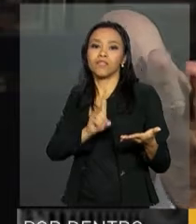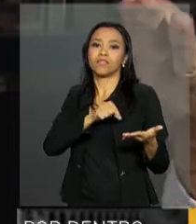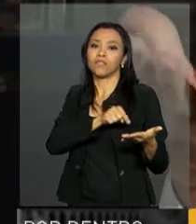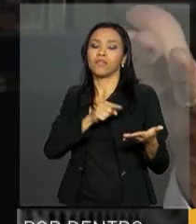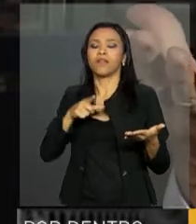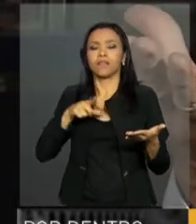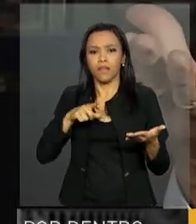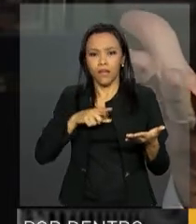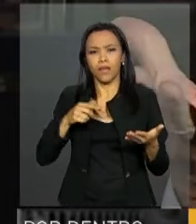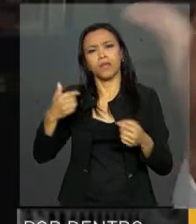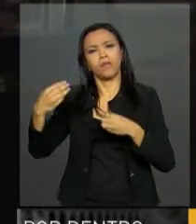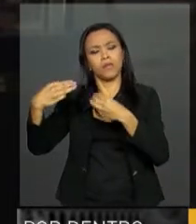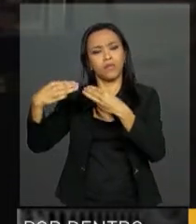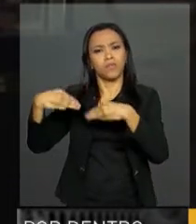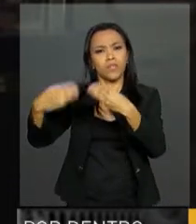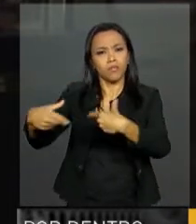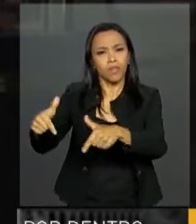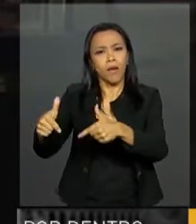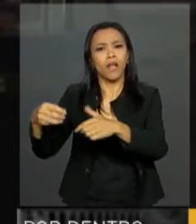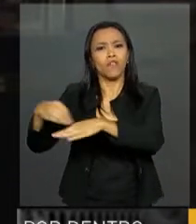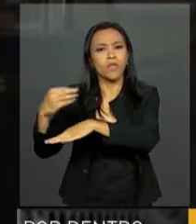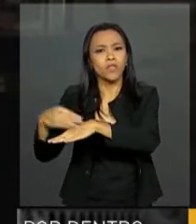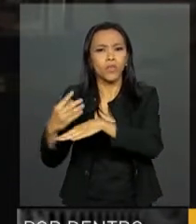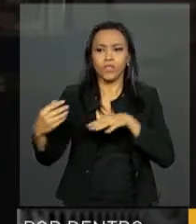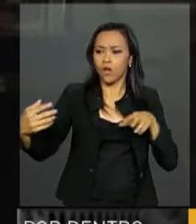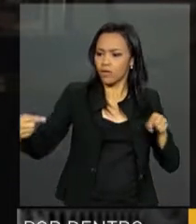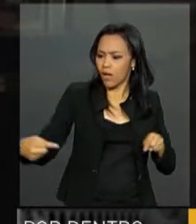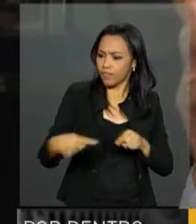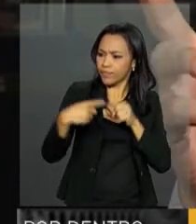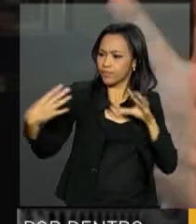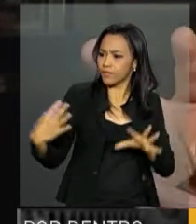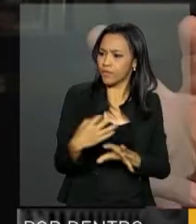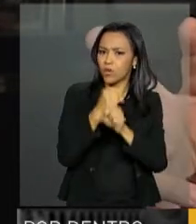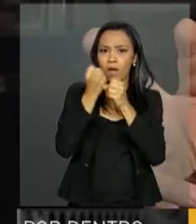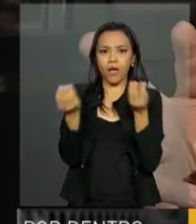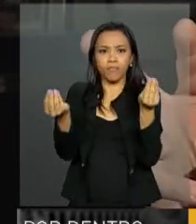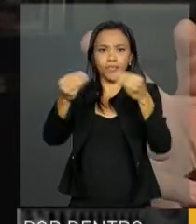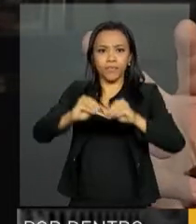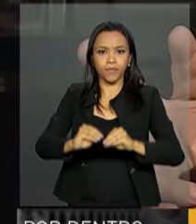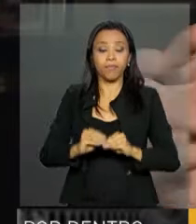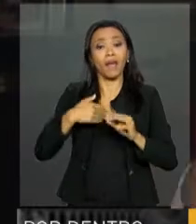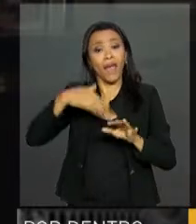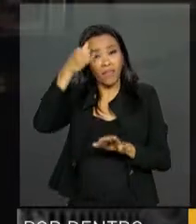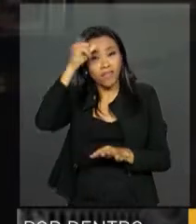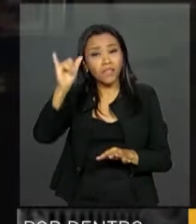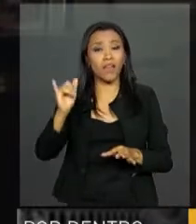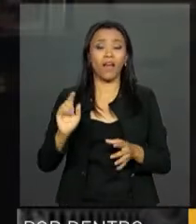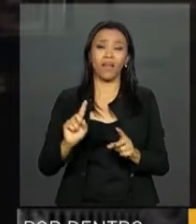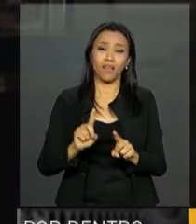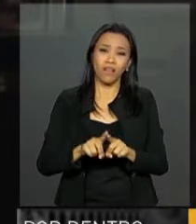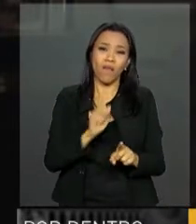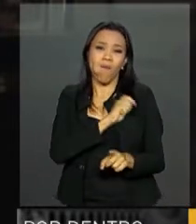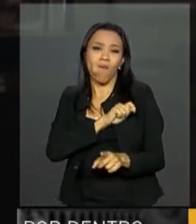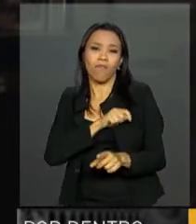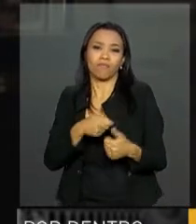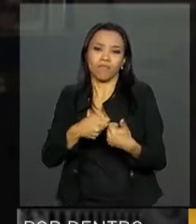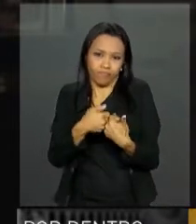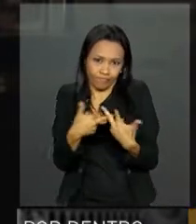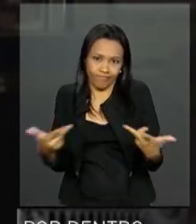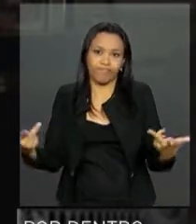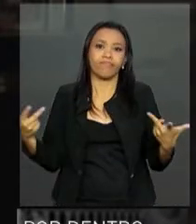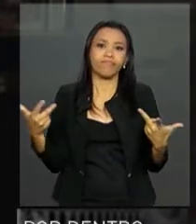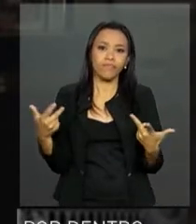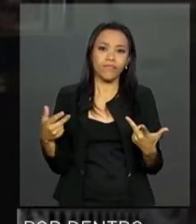Ministério do Trabalho também tem uma massa grande de informações para cruzar com a gente. Até para evitar a fraude no seguro-desemprego e para evitar a fraude